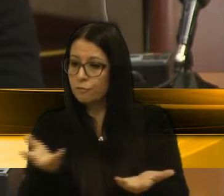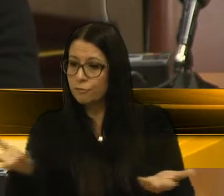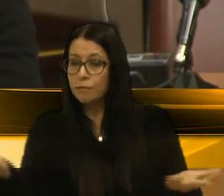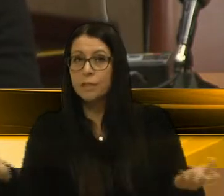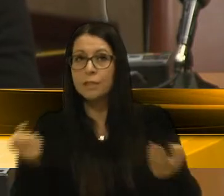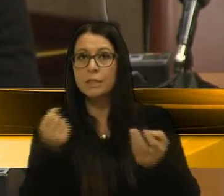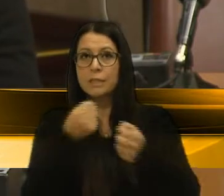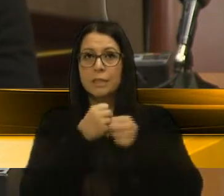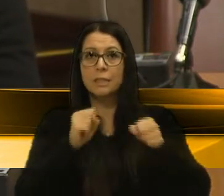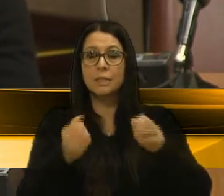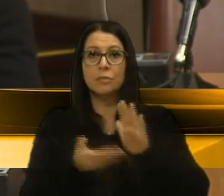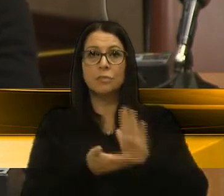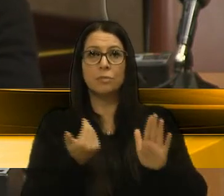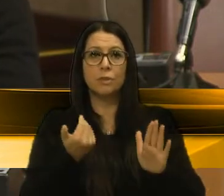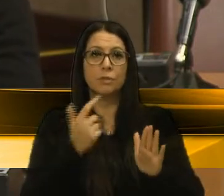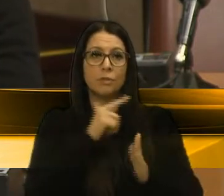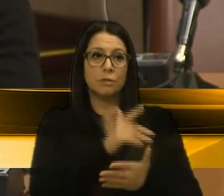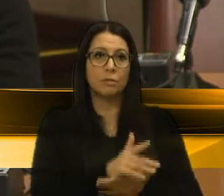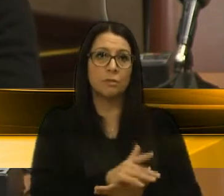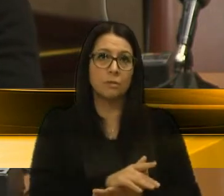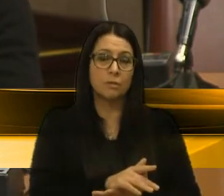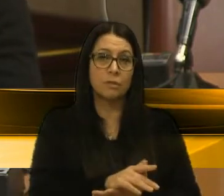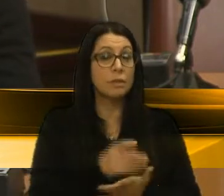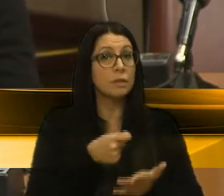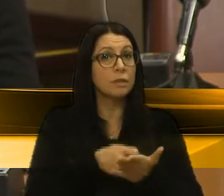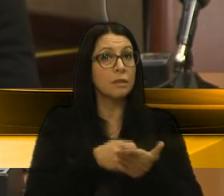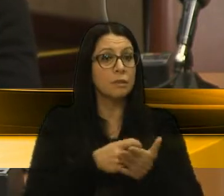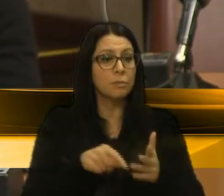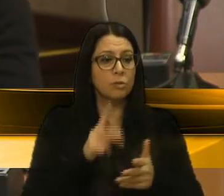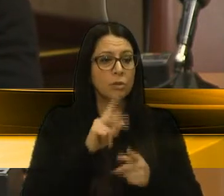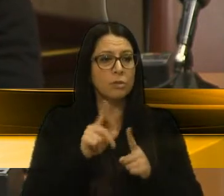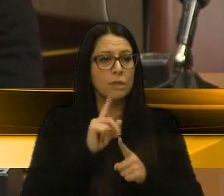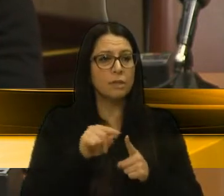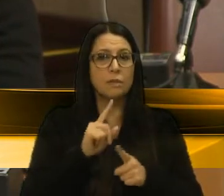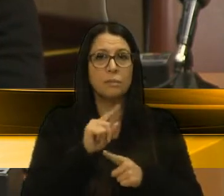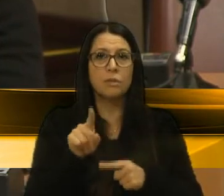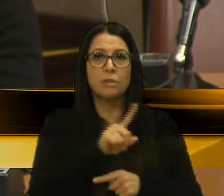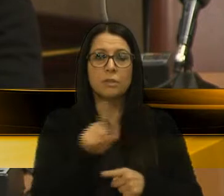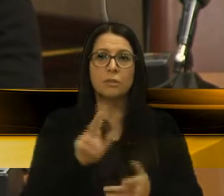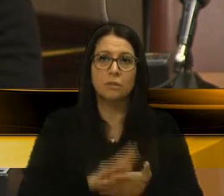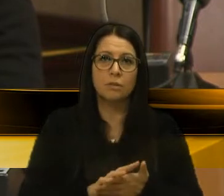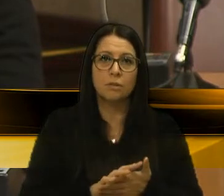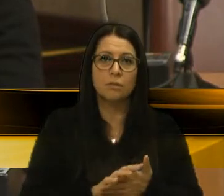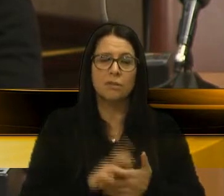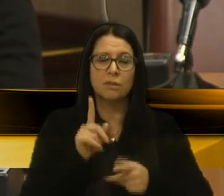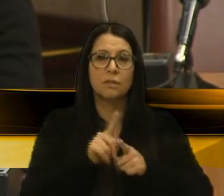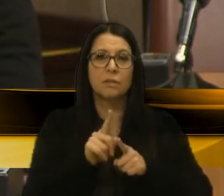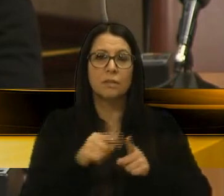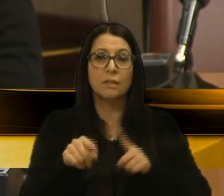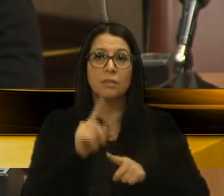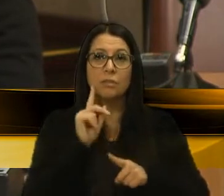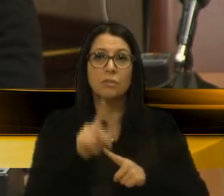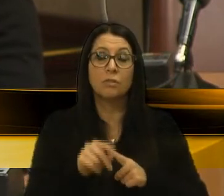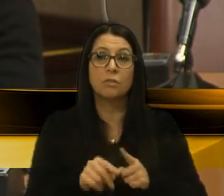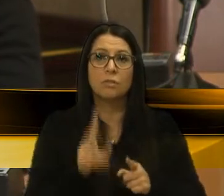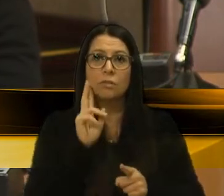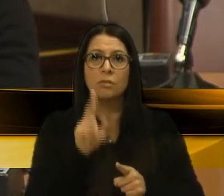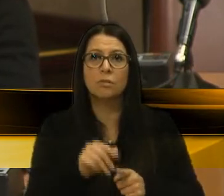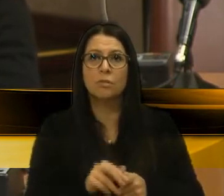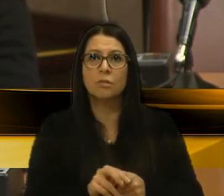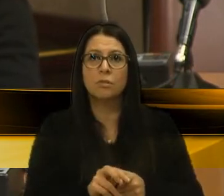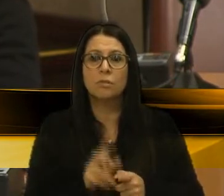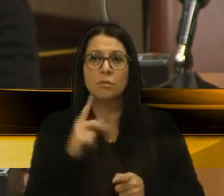Secretaria do Meio Ambiente mandou tirar, e eles tentaram contatar a Prefeitura para dizer, nós queremos fazer serviço de pintura, de bancos e